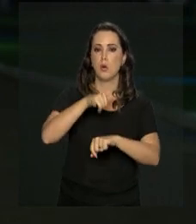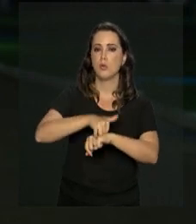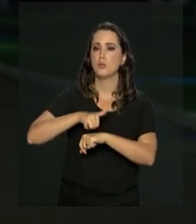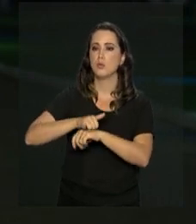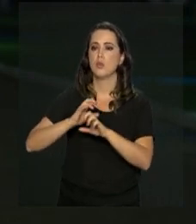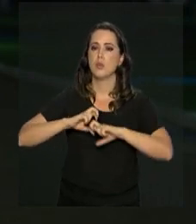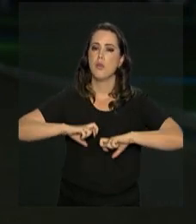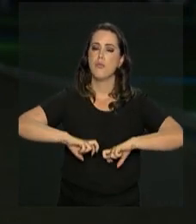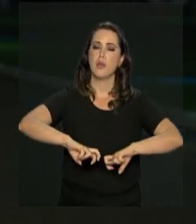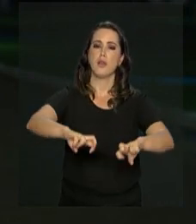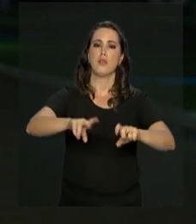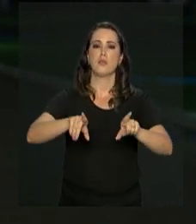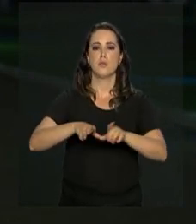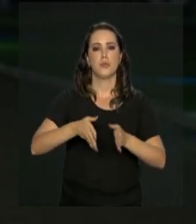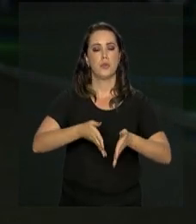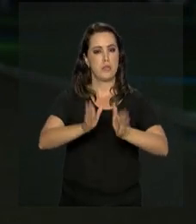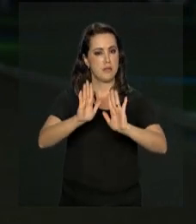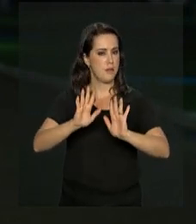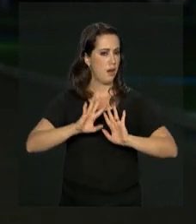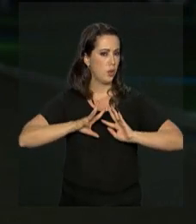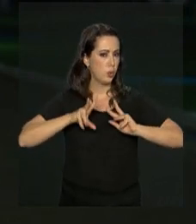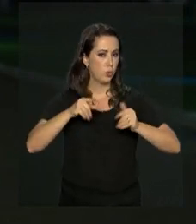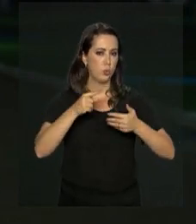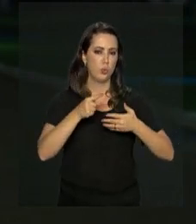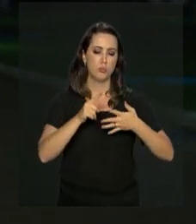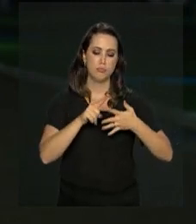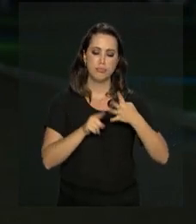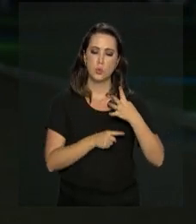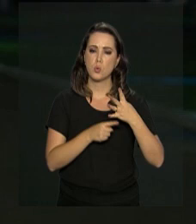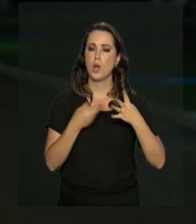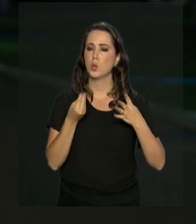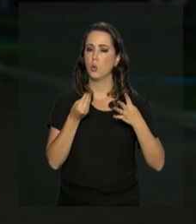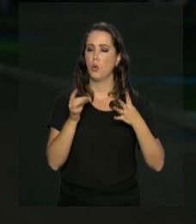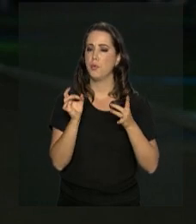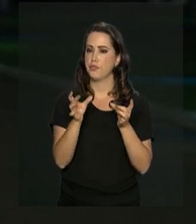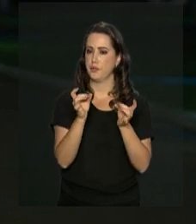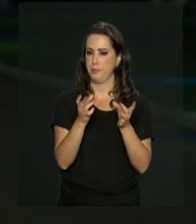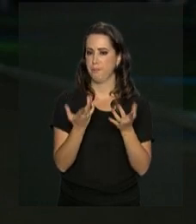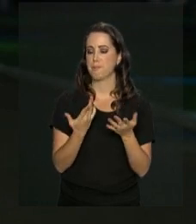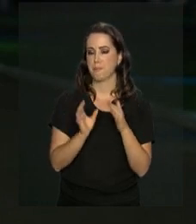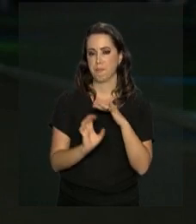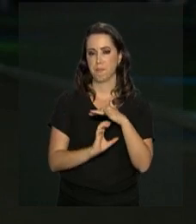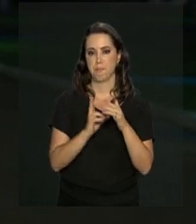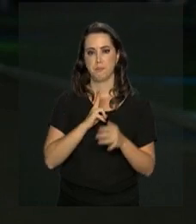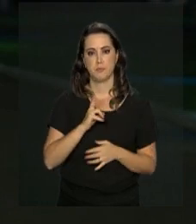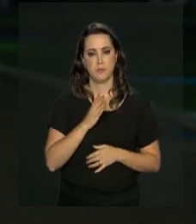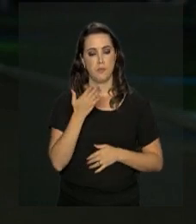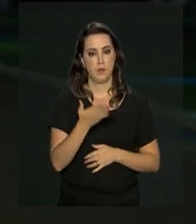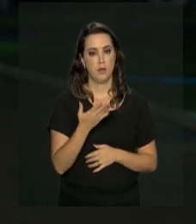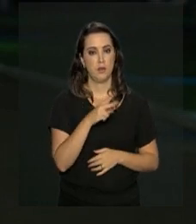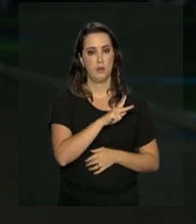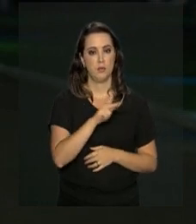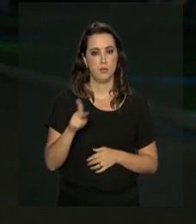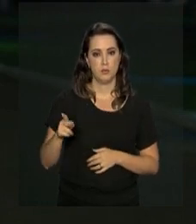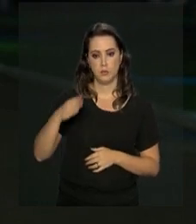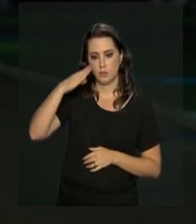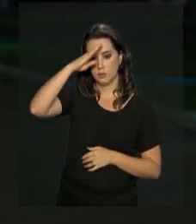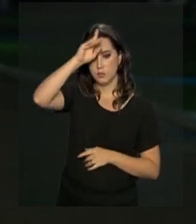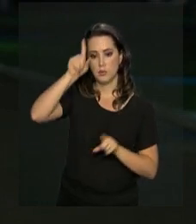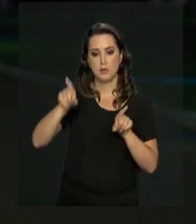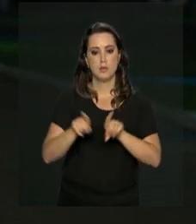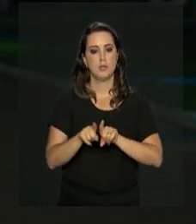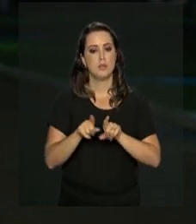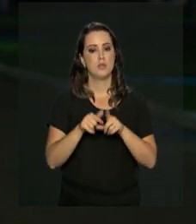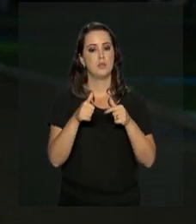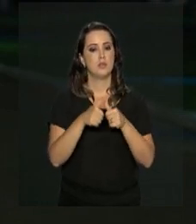ferrovias e rodovias. O presidente Jair Bolsonaro, o presidente eleito Jair Bolsonaro, também esteve